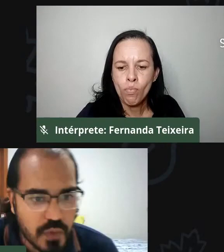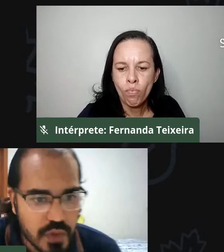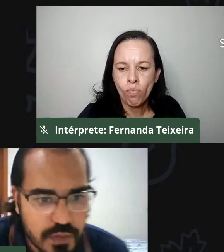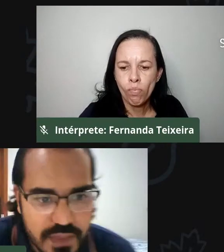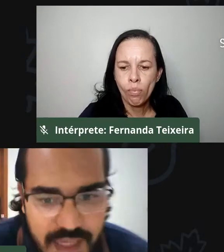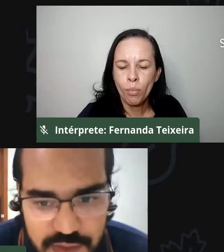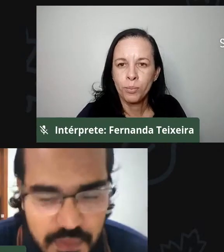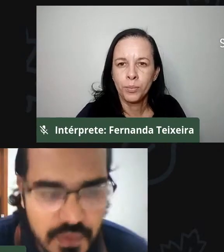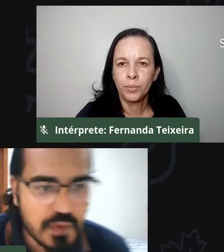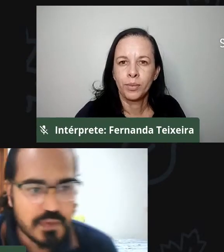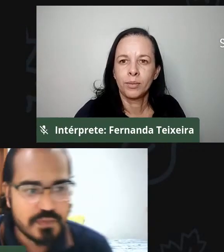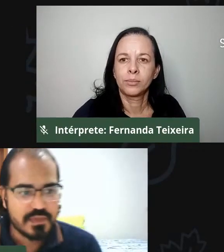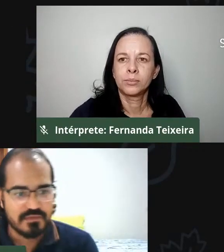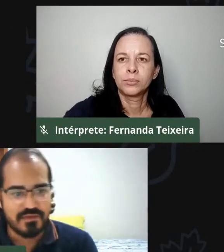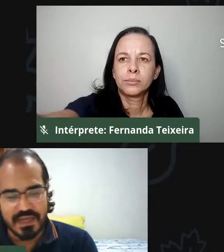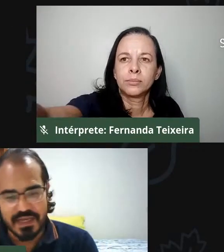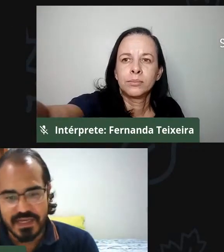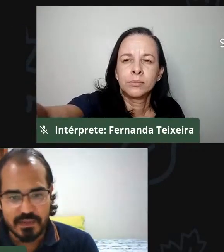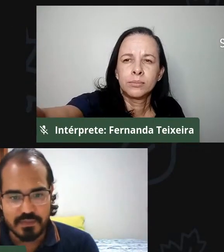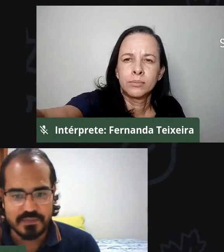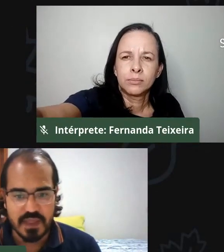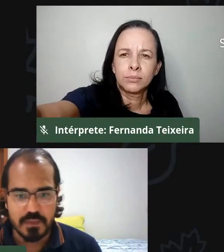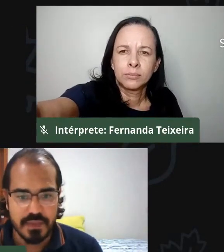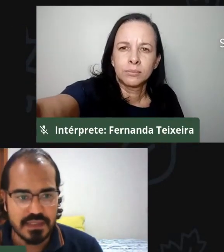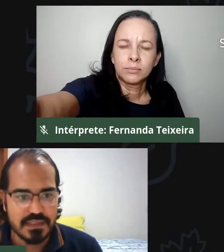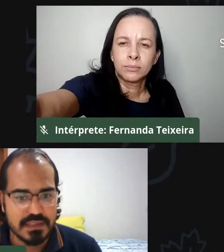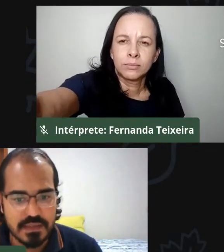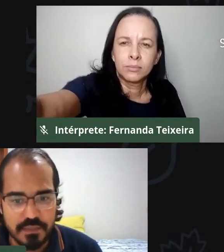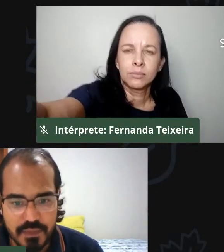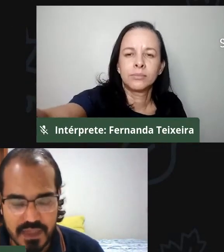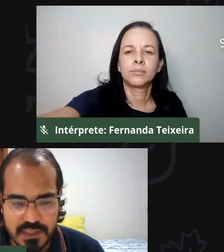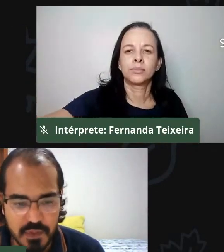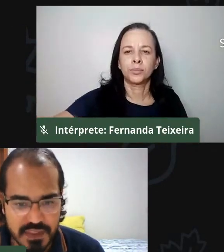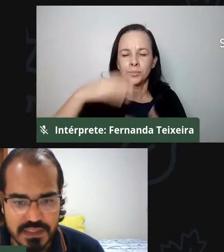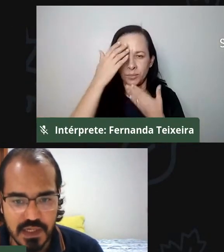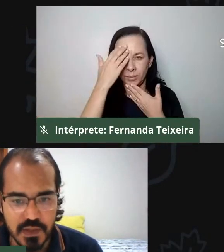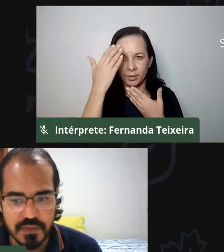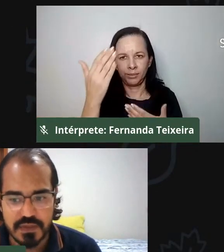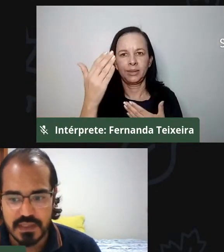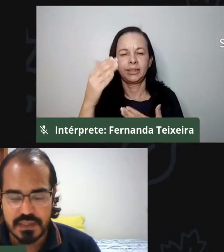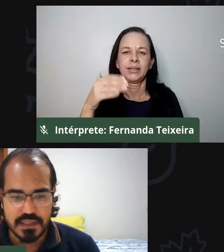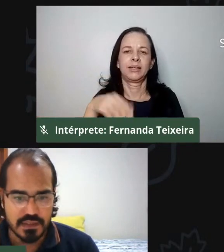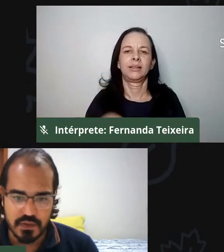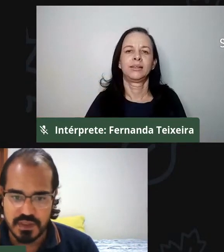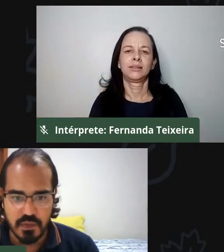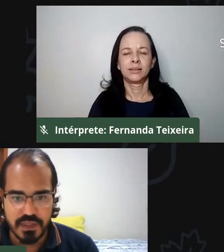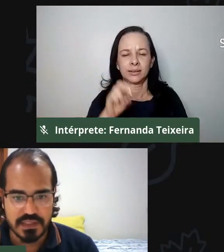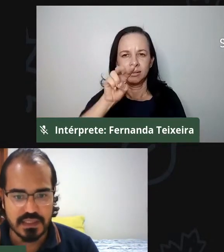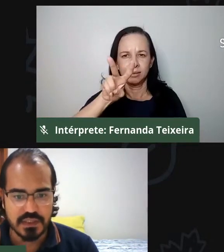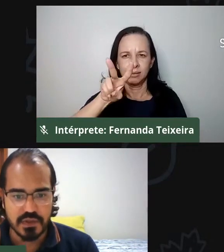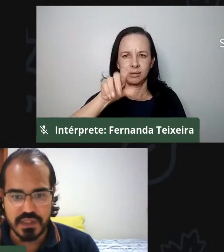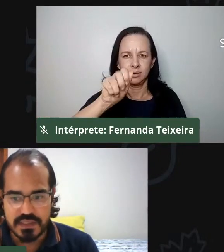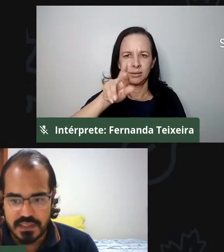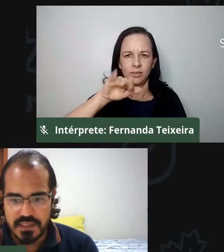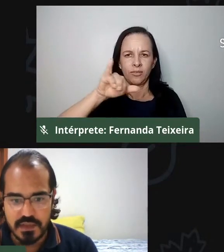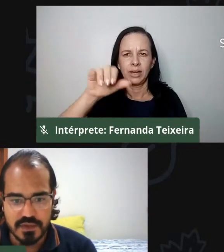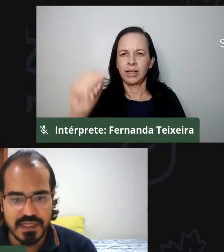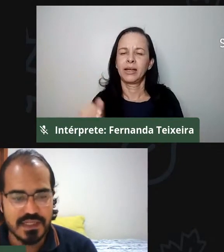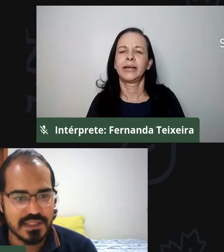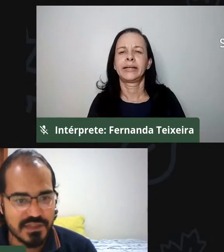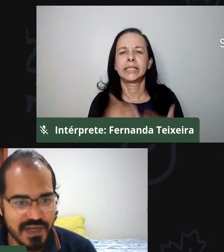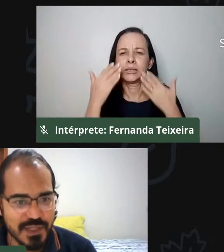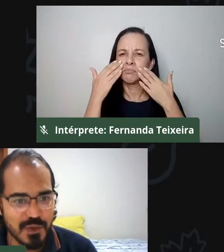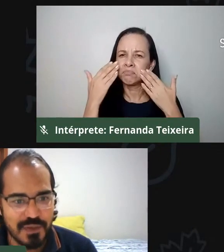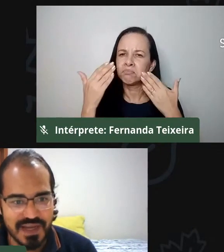Muito obrigado, Valéria, pela, pela exposição, né, trouxe muitas questões que,